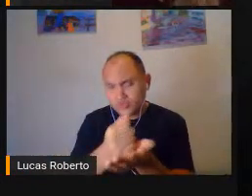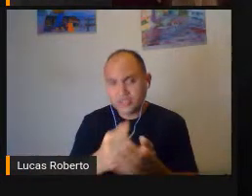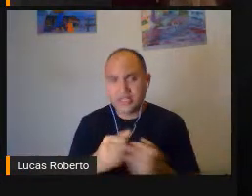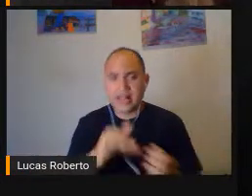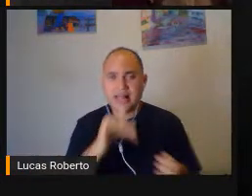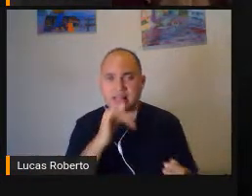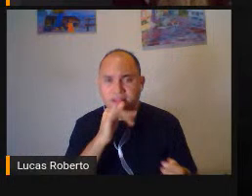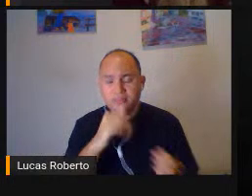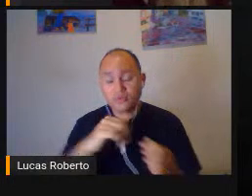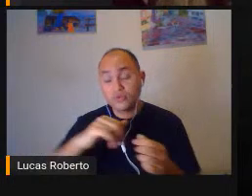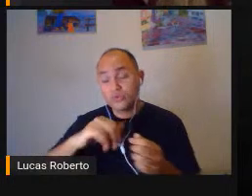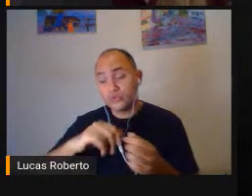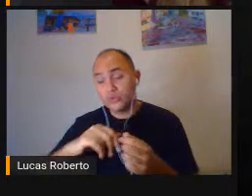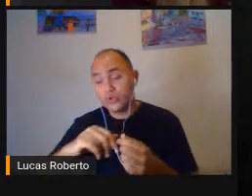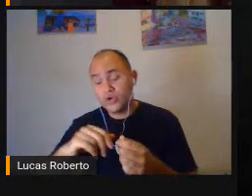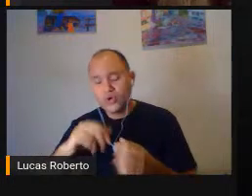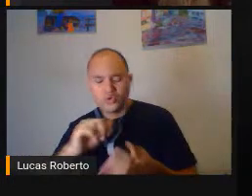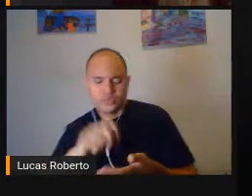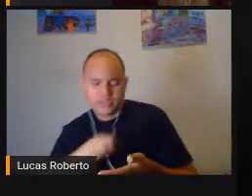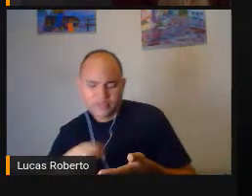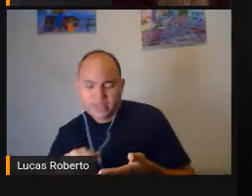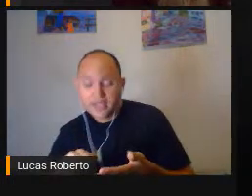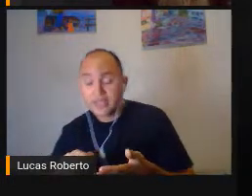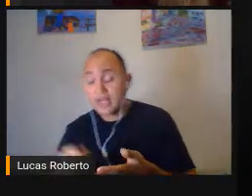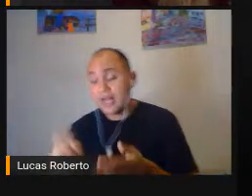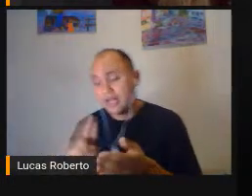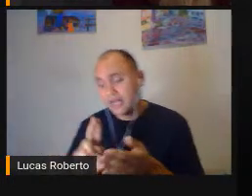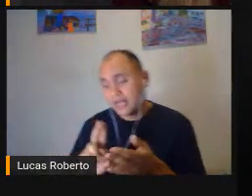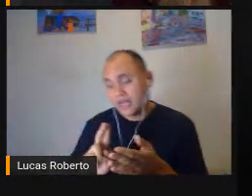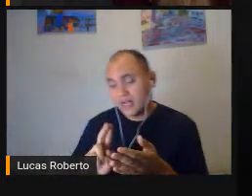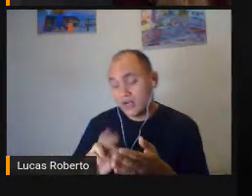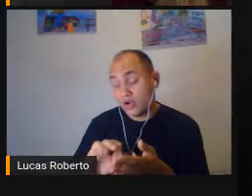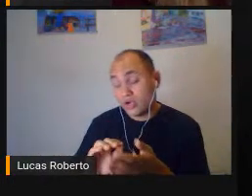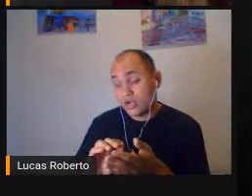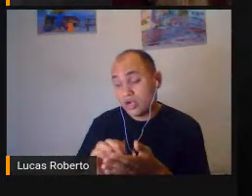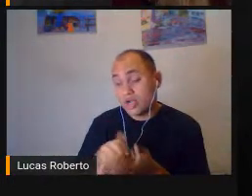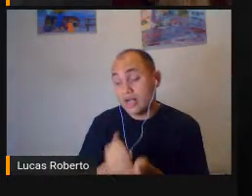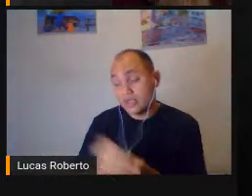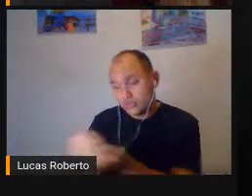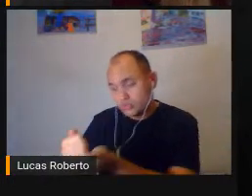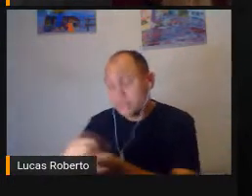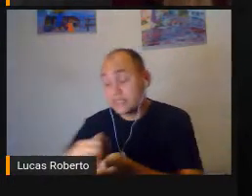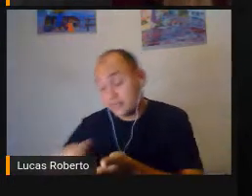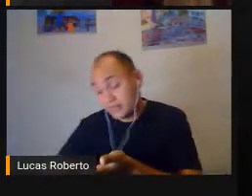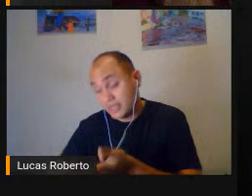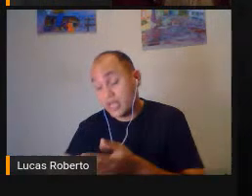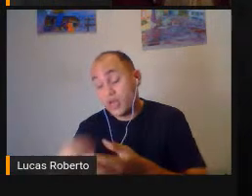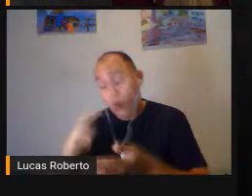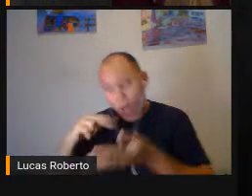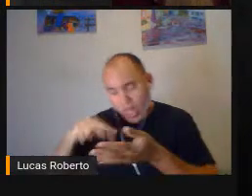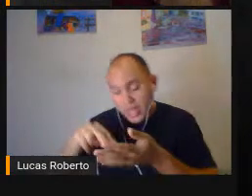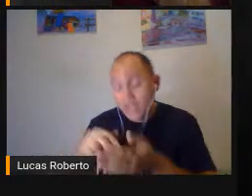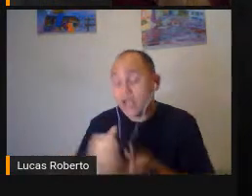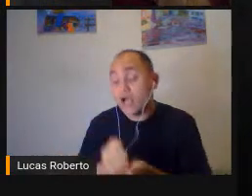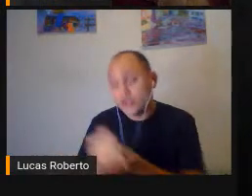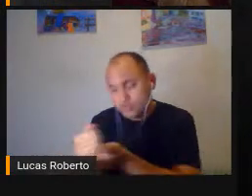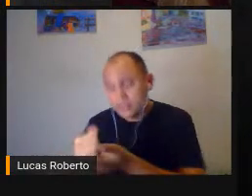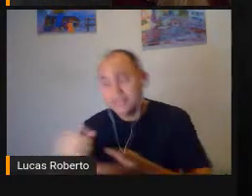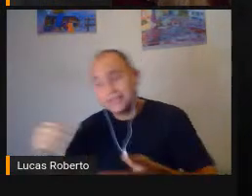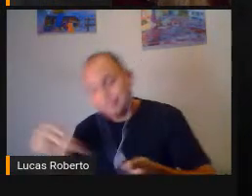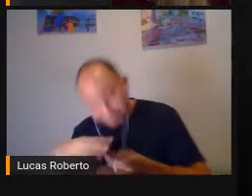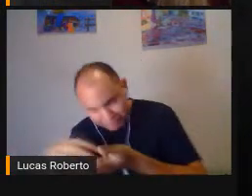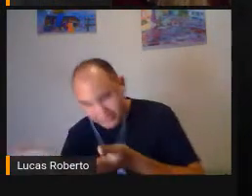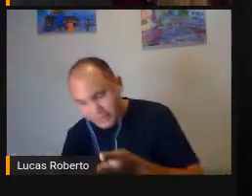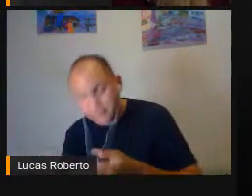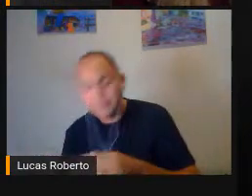Para a pessoa Com deficiência visual Esse auxílio É muito utilizado Em provas De concurso público E também